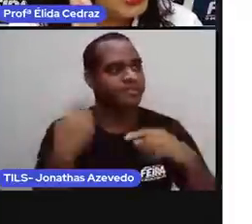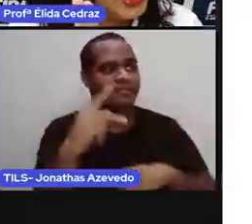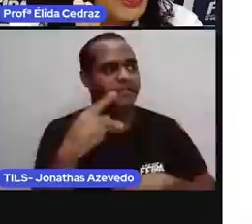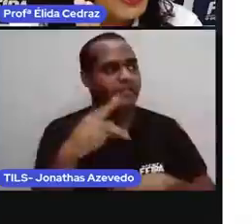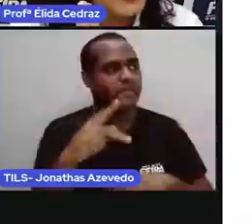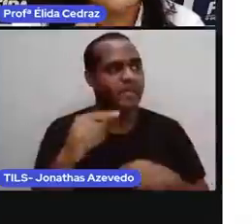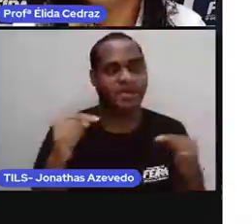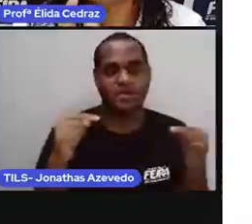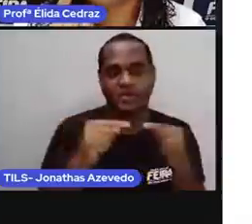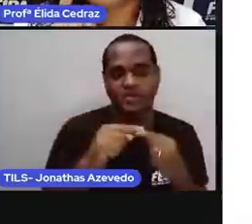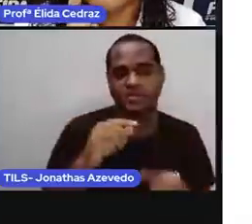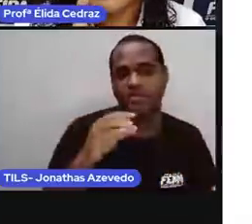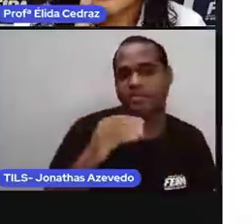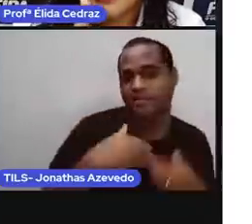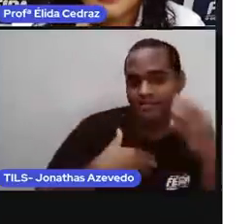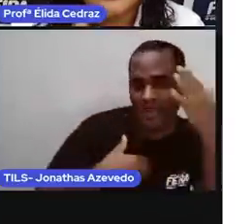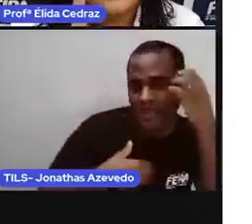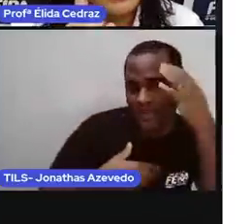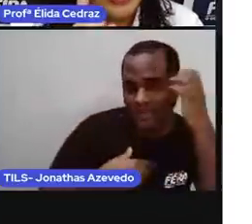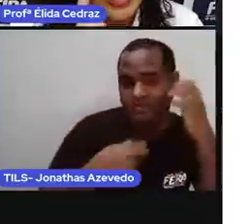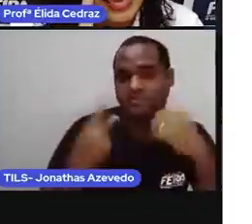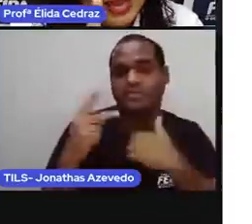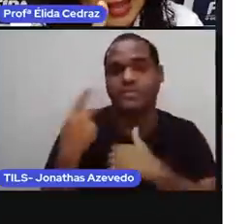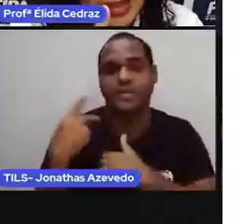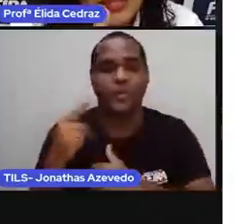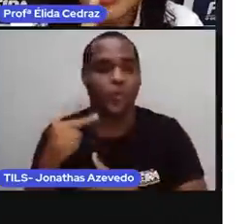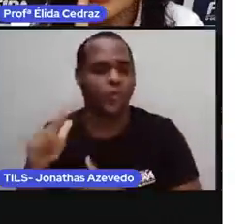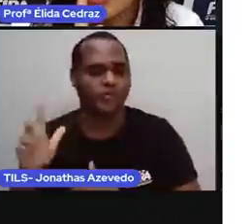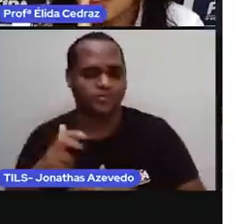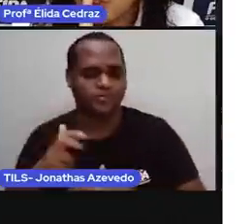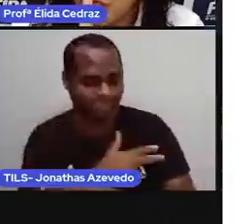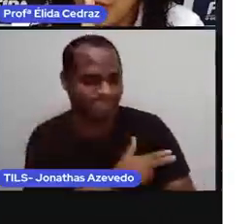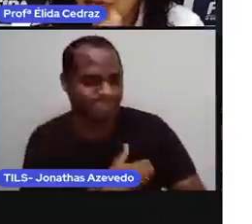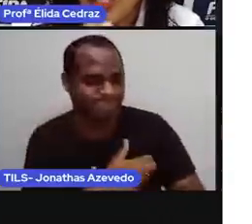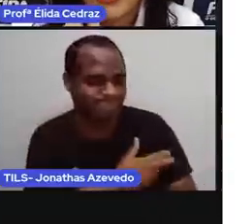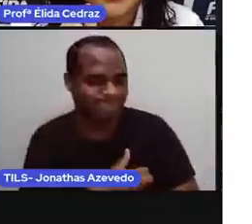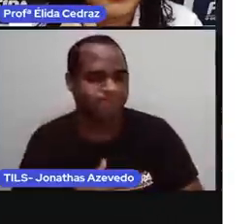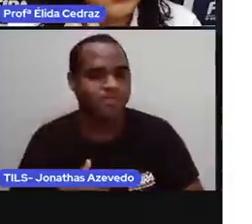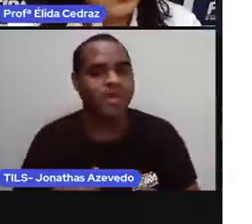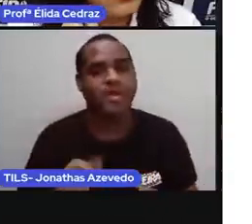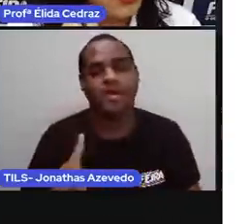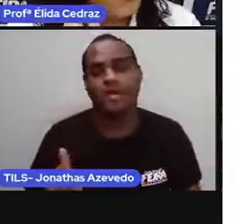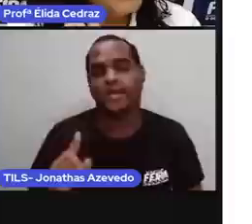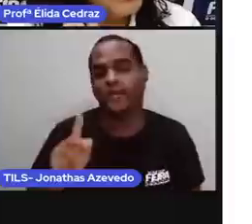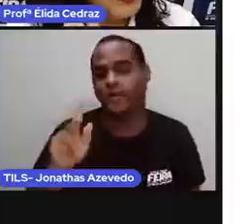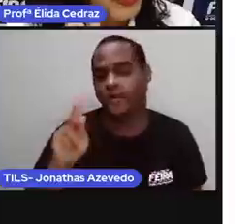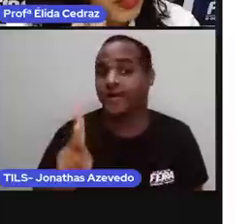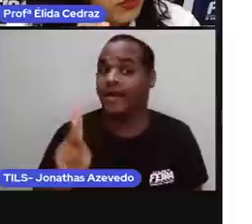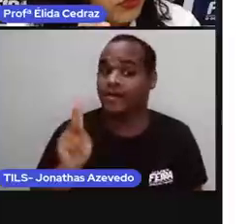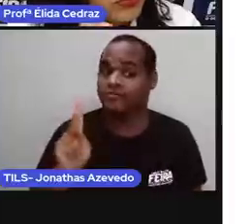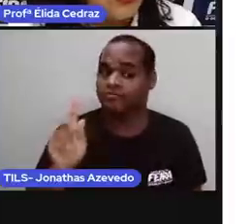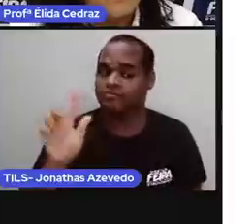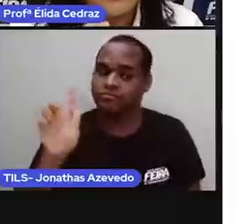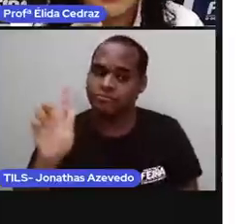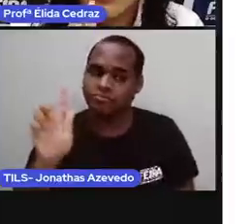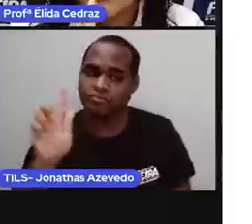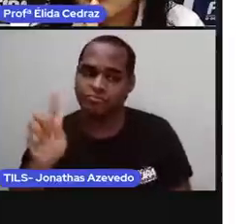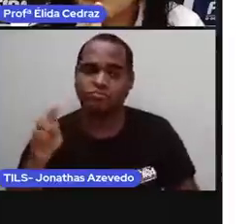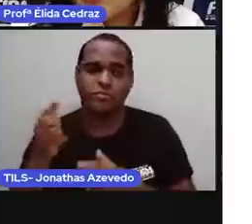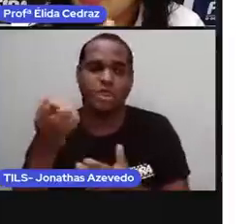jaguatirica. E tem as letras K e G. Isso são quilos.